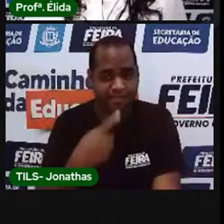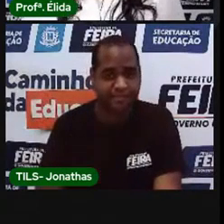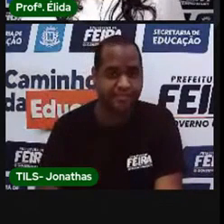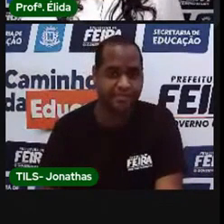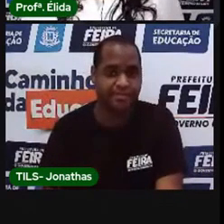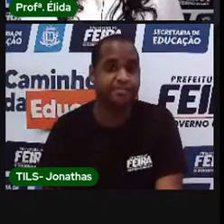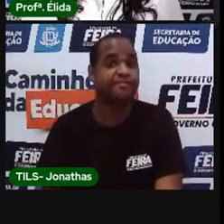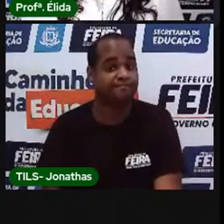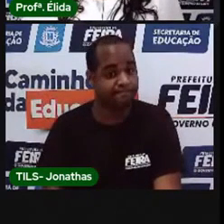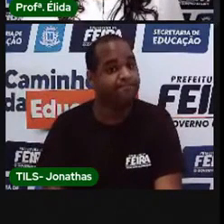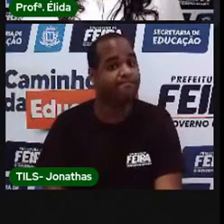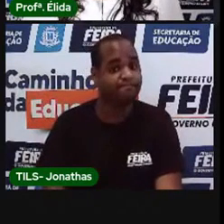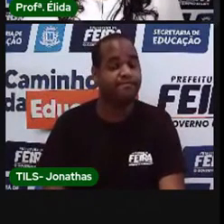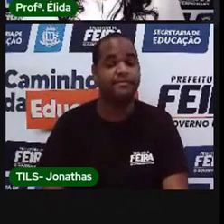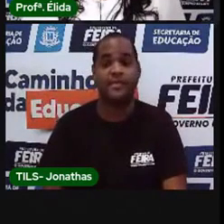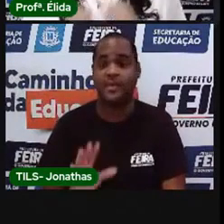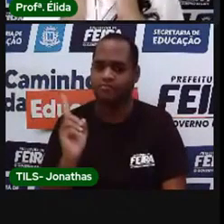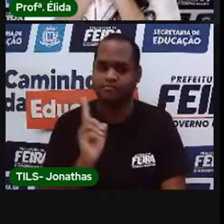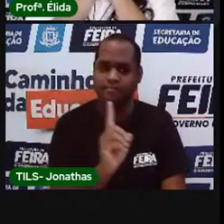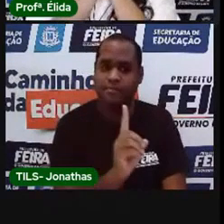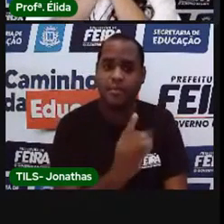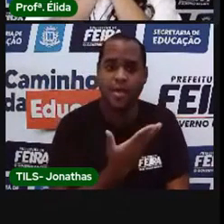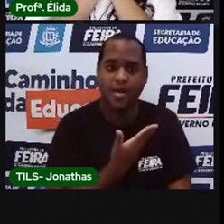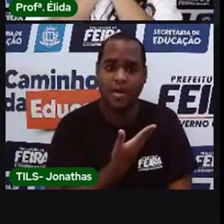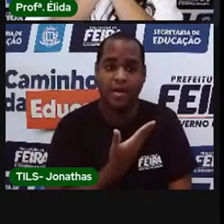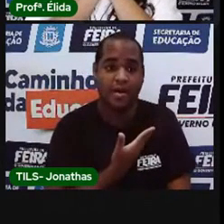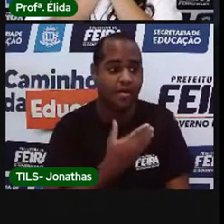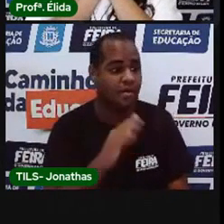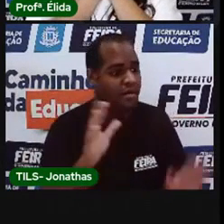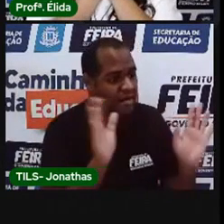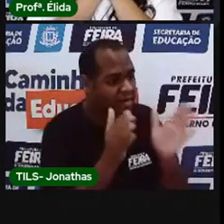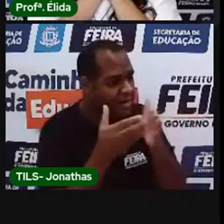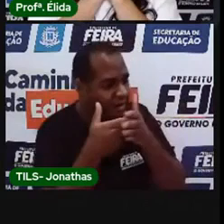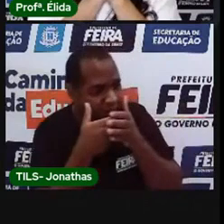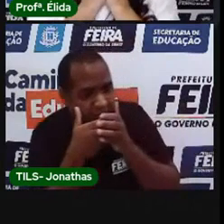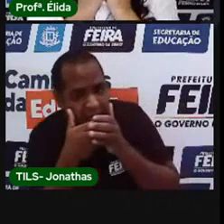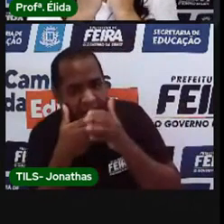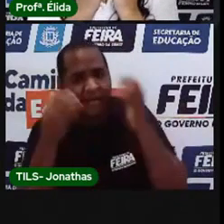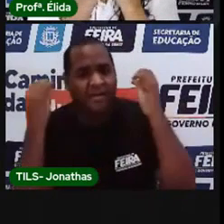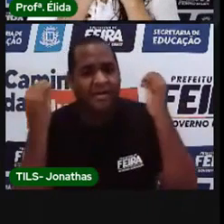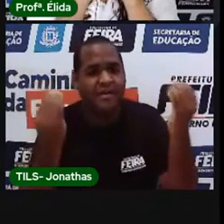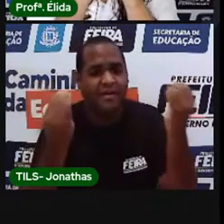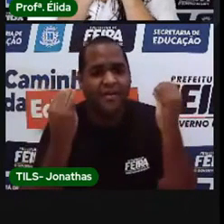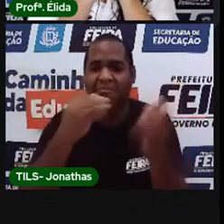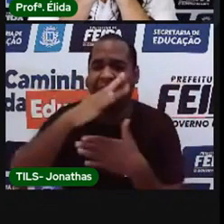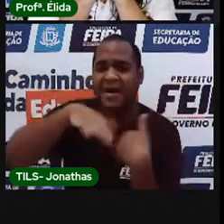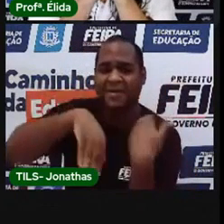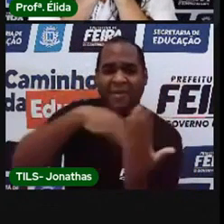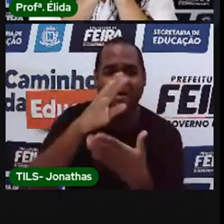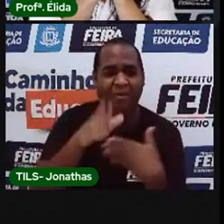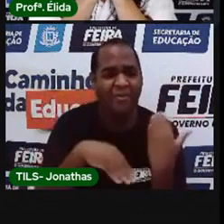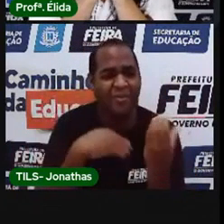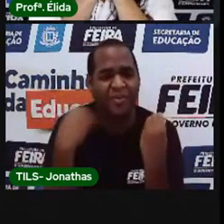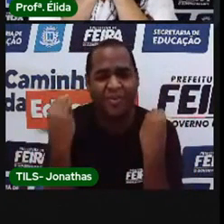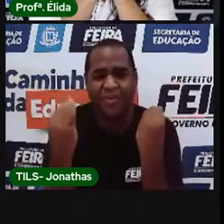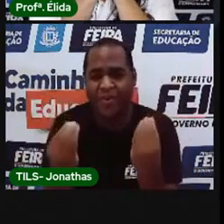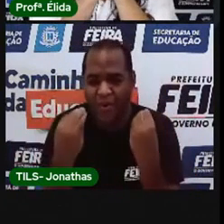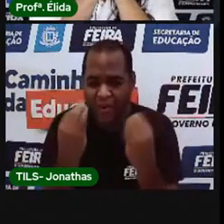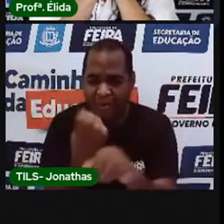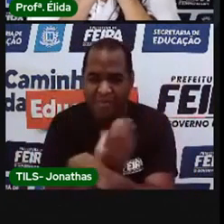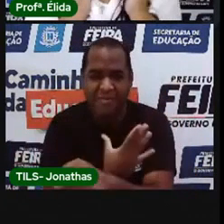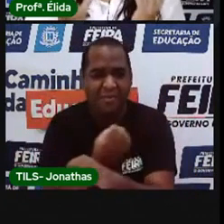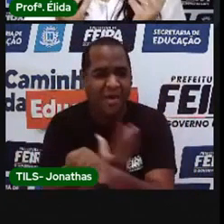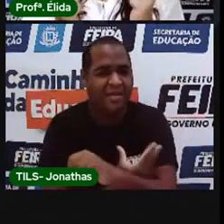Chegou uma amiga e fez. Ah, não! Que bagunça você fez com suas